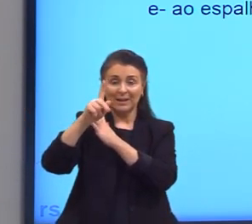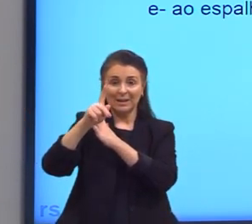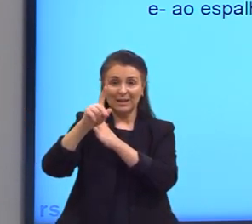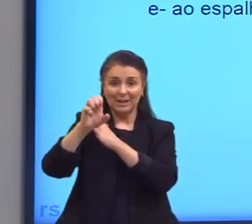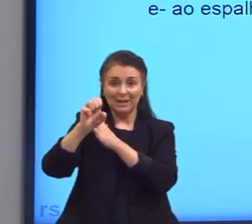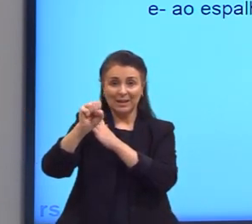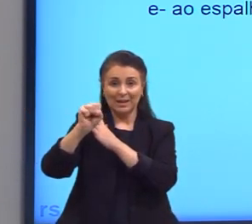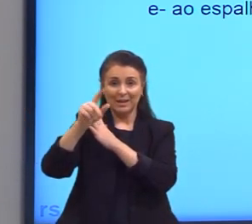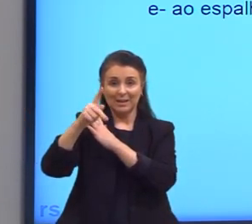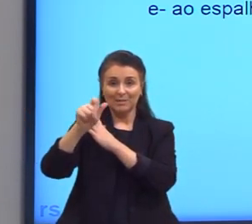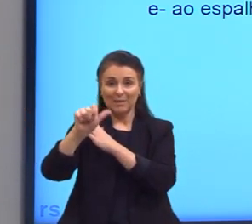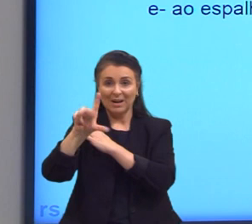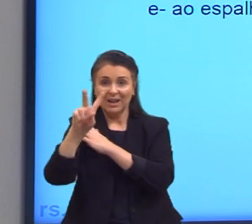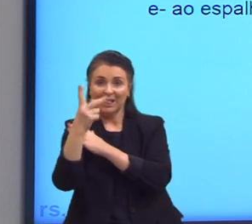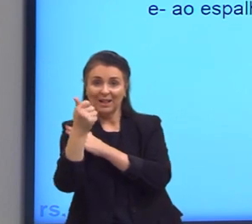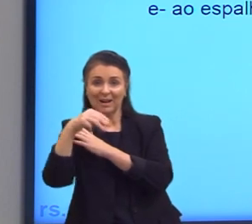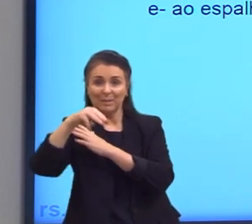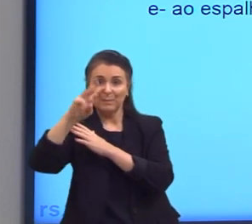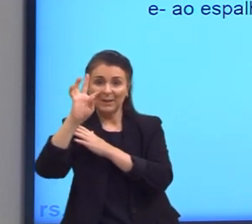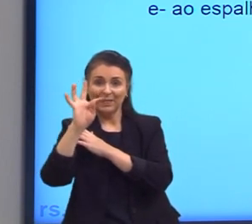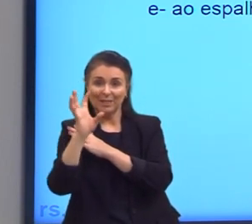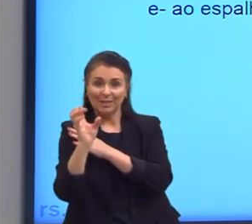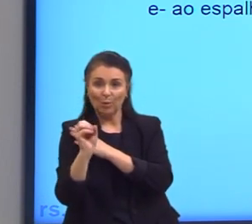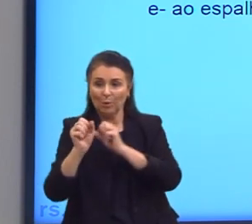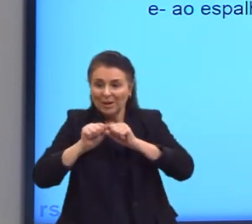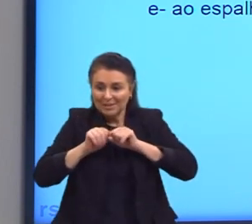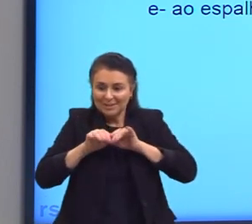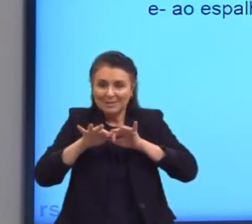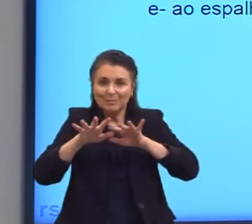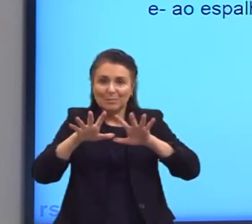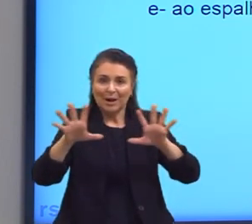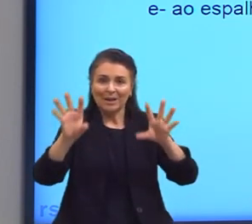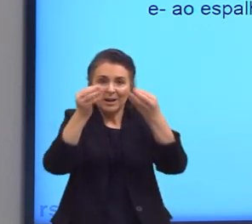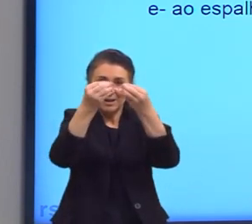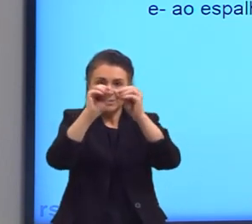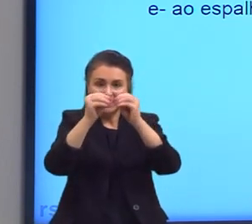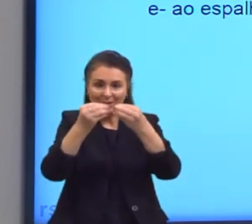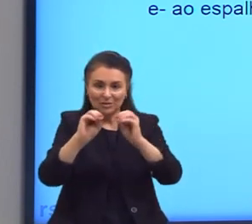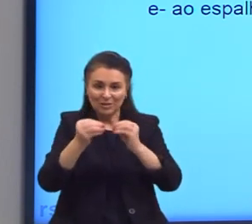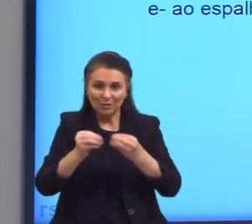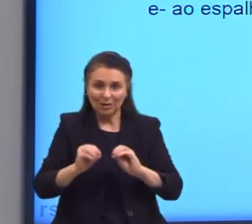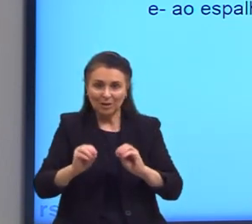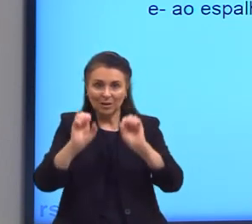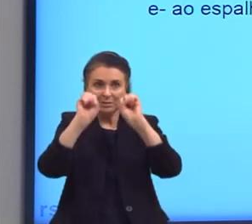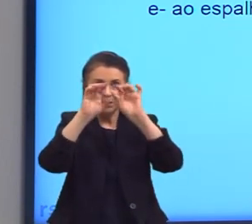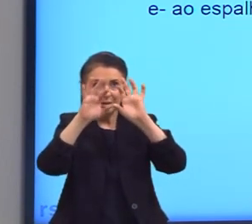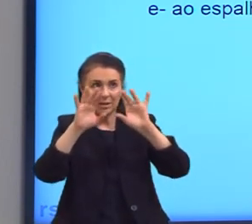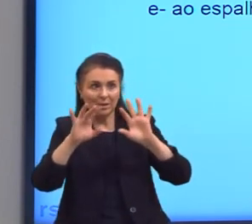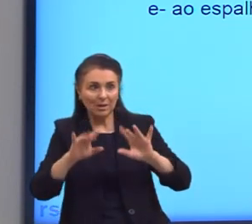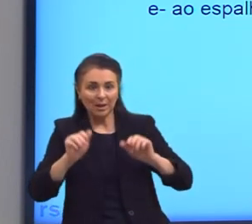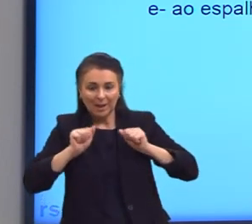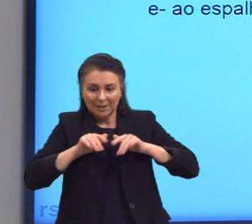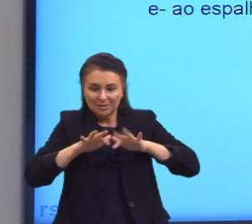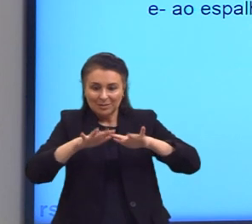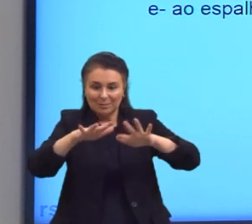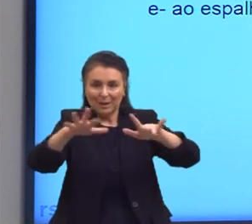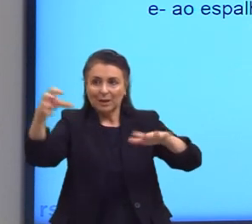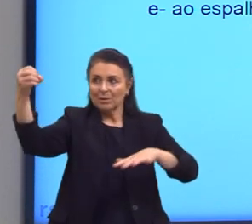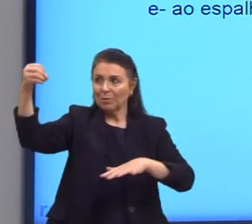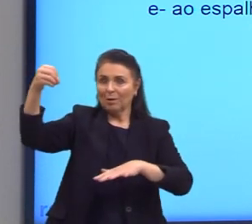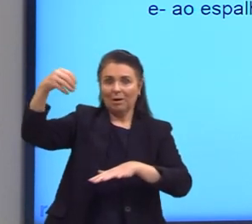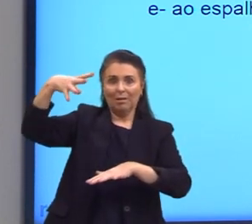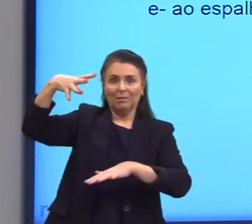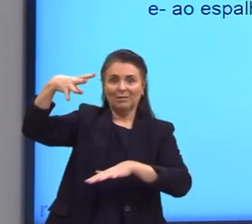luz passa por essas partículas, as partículas elas refletem, elas dispersam a luz, então elas